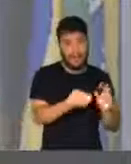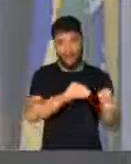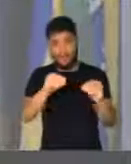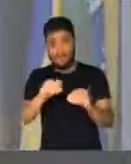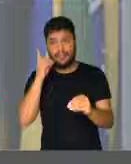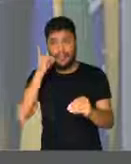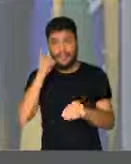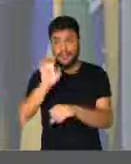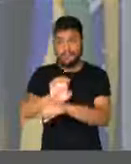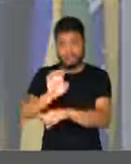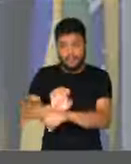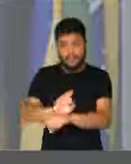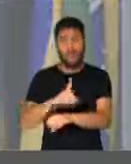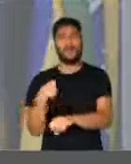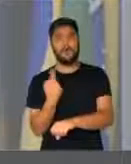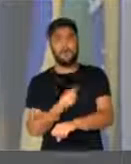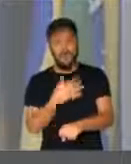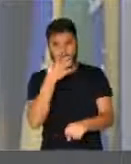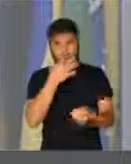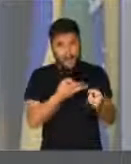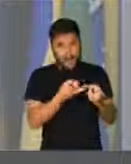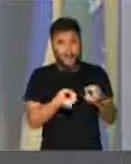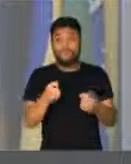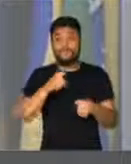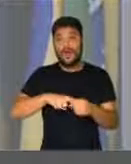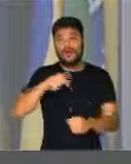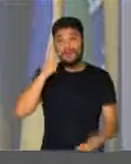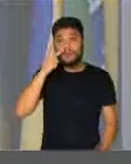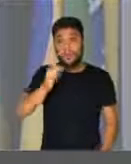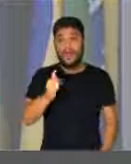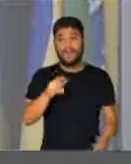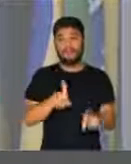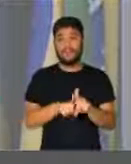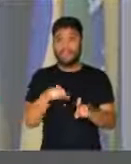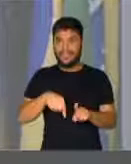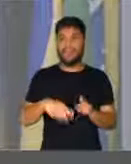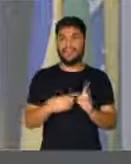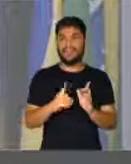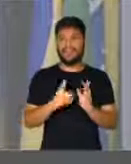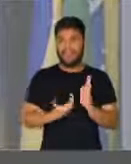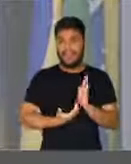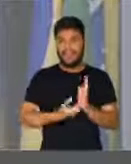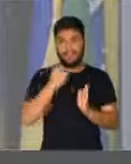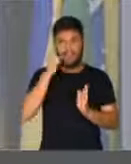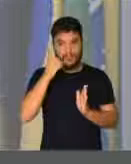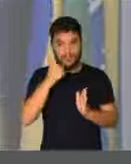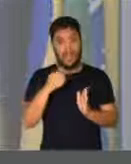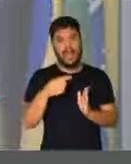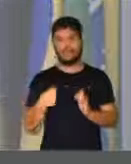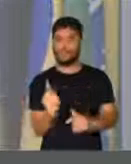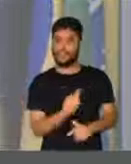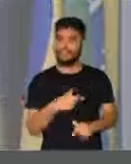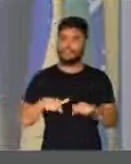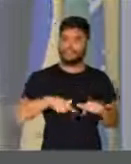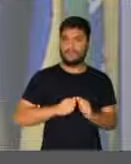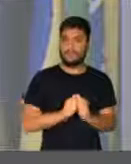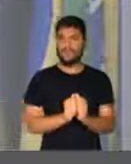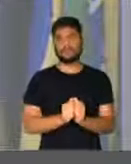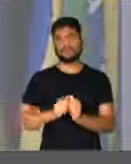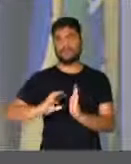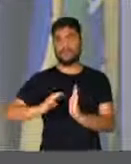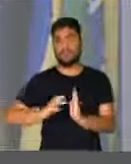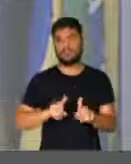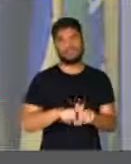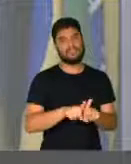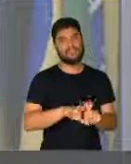mas com muita alegria a vê a volta do seu pai, Wilson Santiago, para ser deputado federal e com certeza trabalhar em conjunto, não só com o nosso partido,